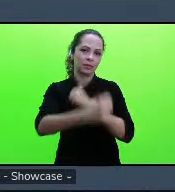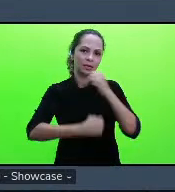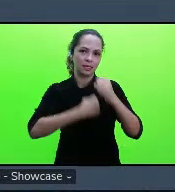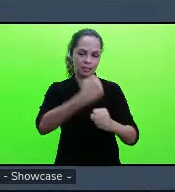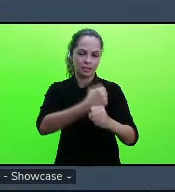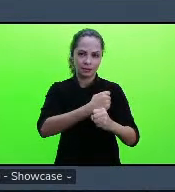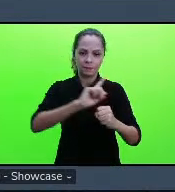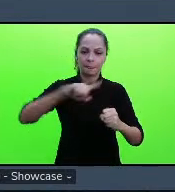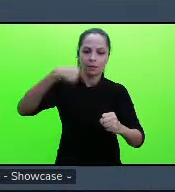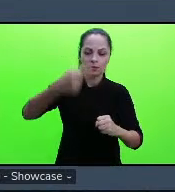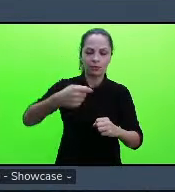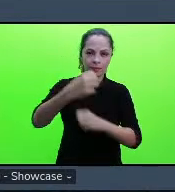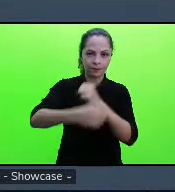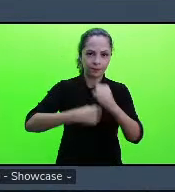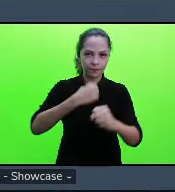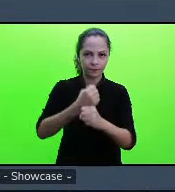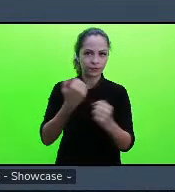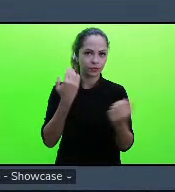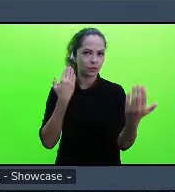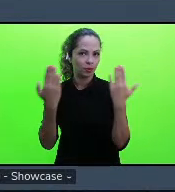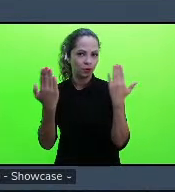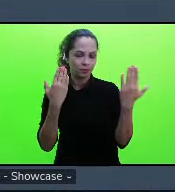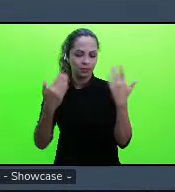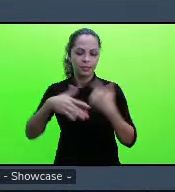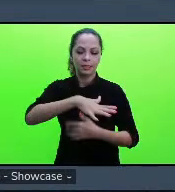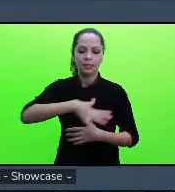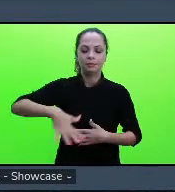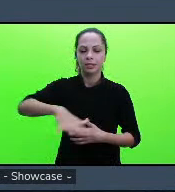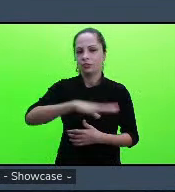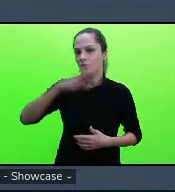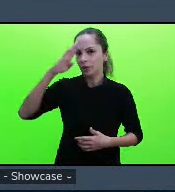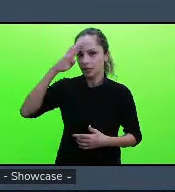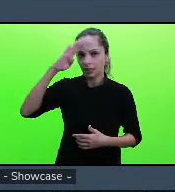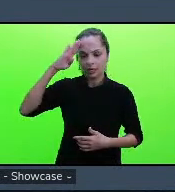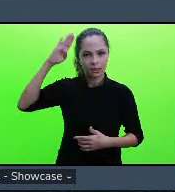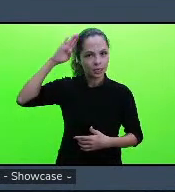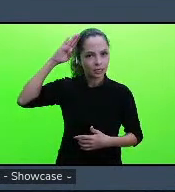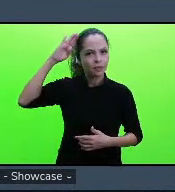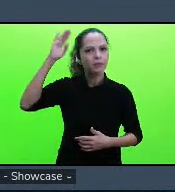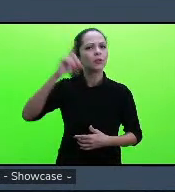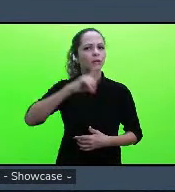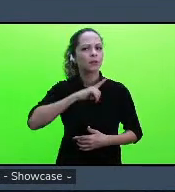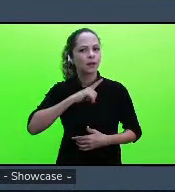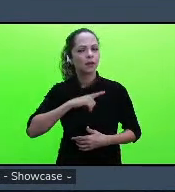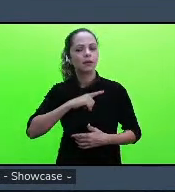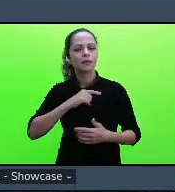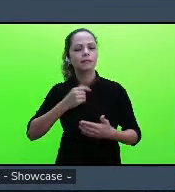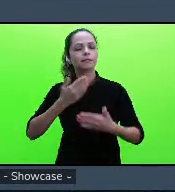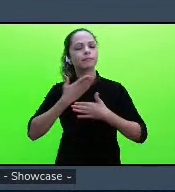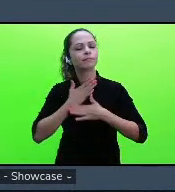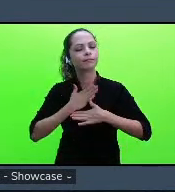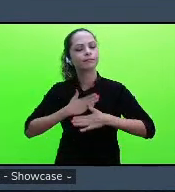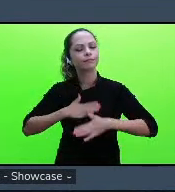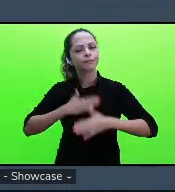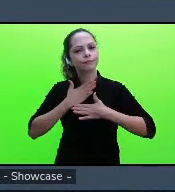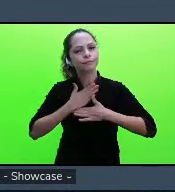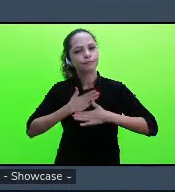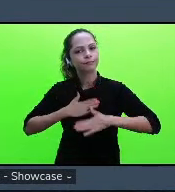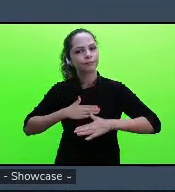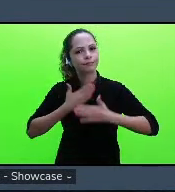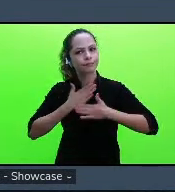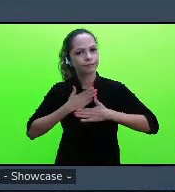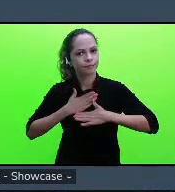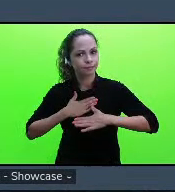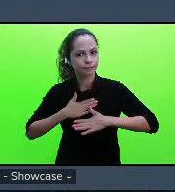acadêmico já daria para eles essa essa essa tranquilidade né se eles se essa ansiedade